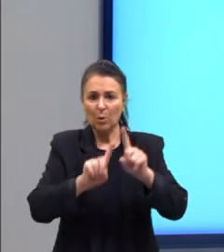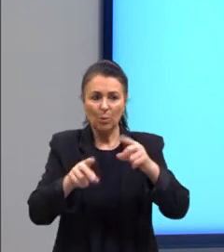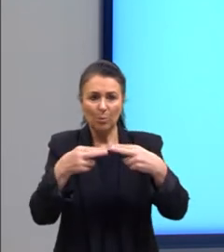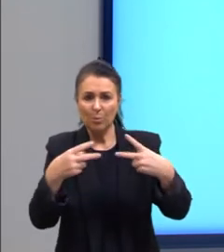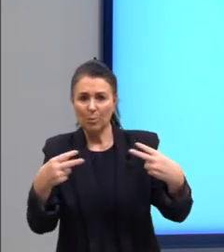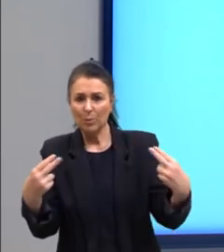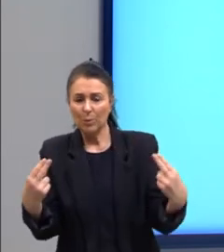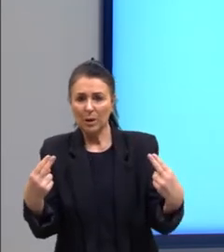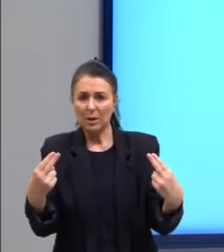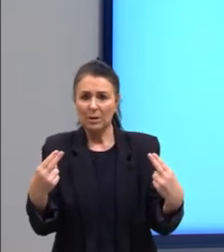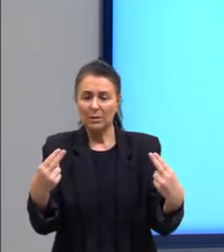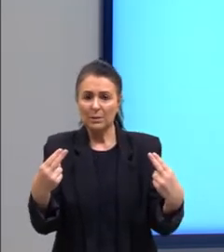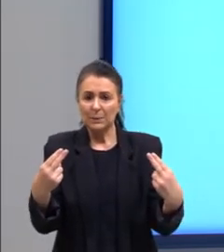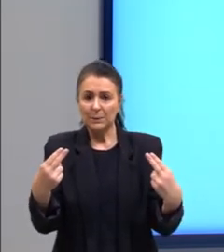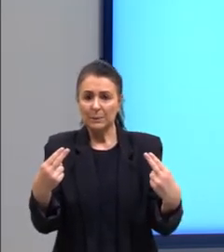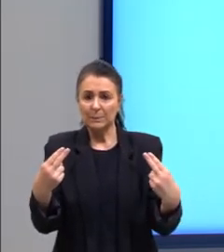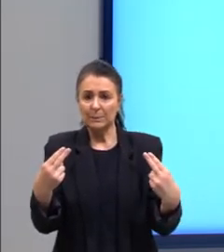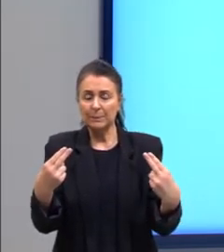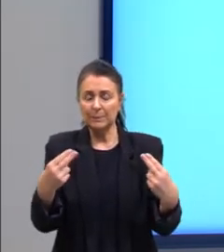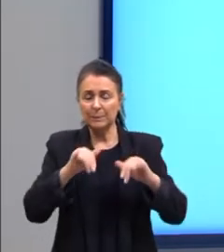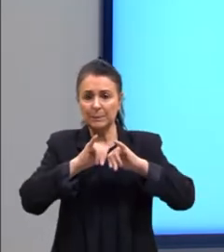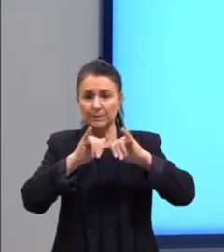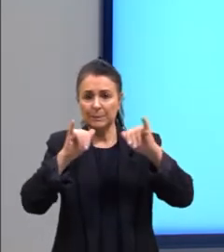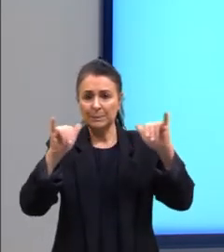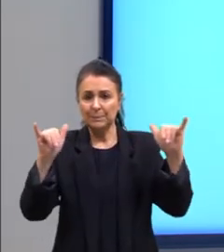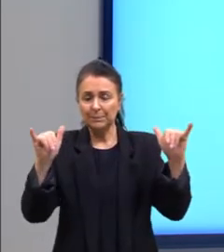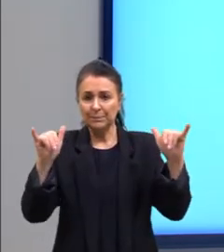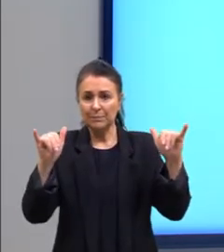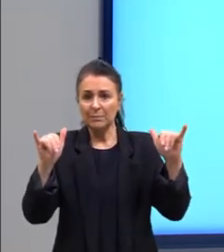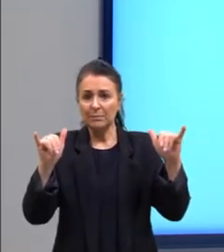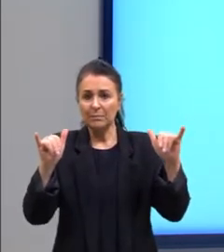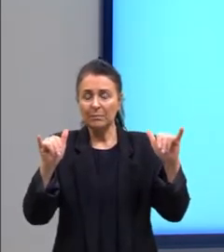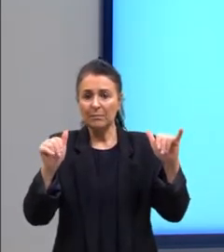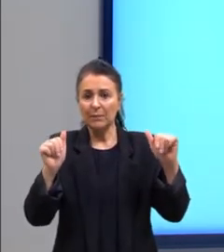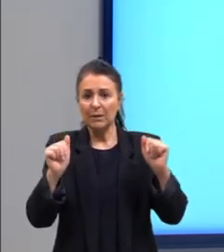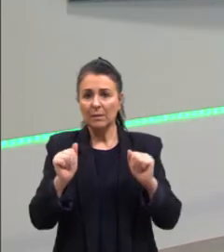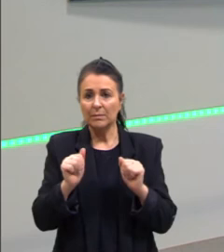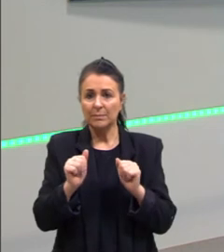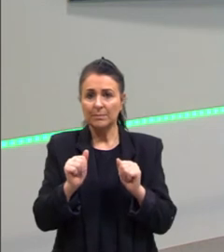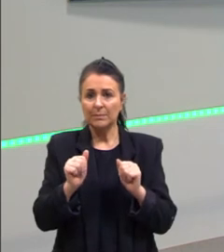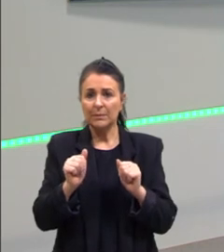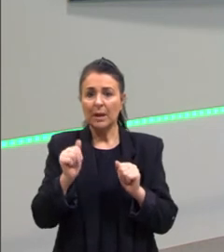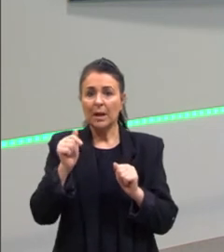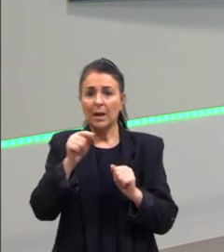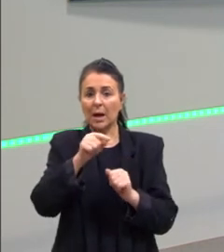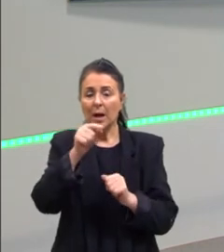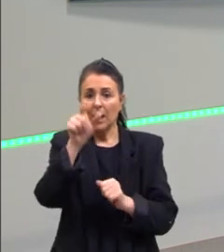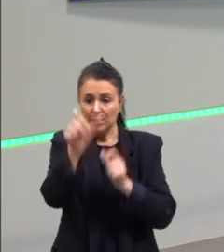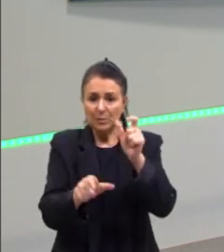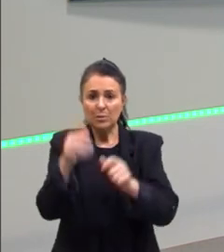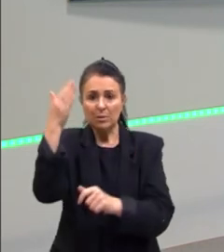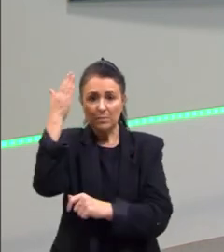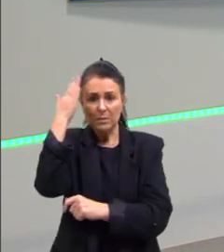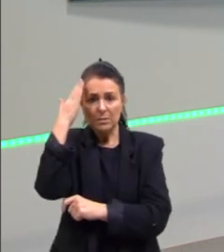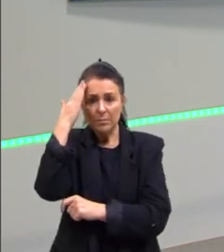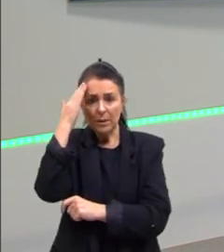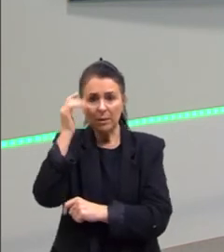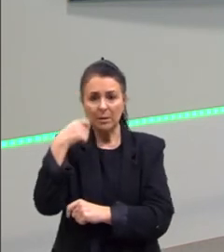anúncio aqui, dessa propaganda, saiba que precisa parar.